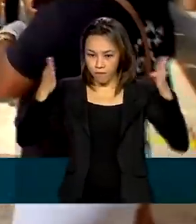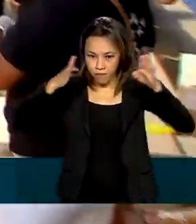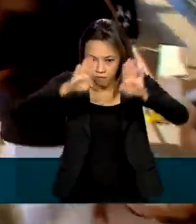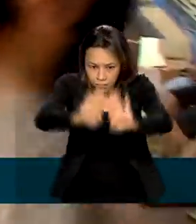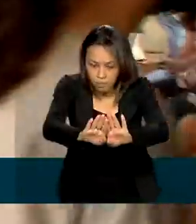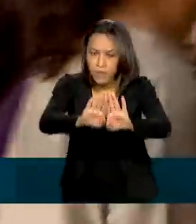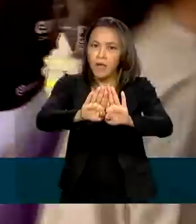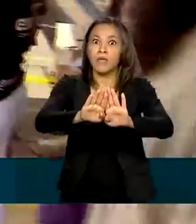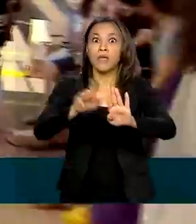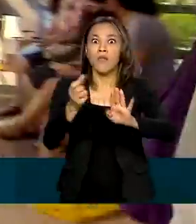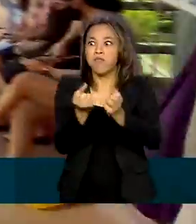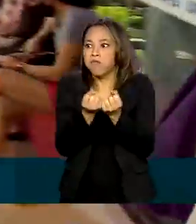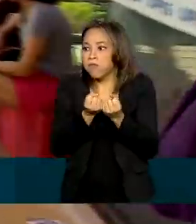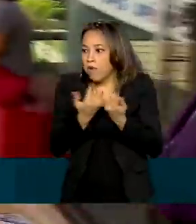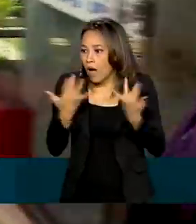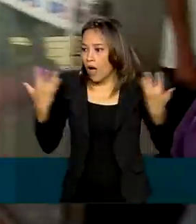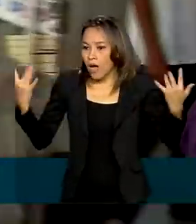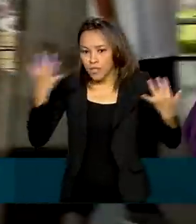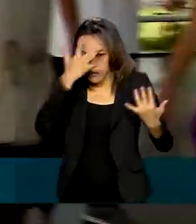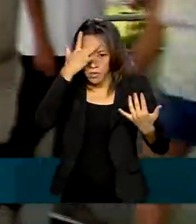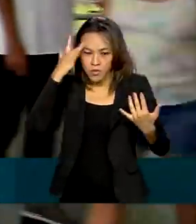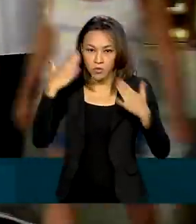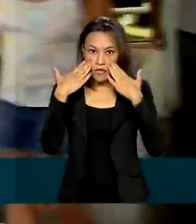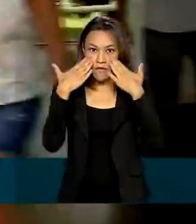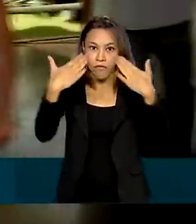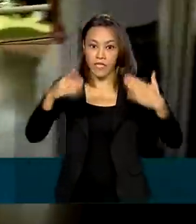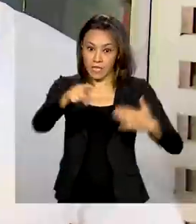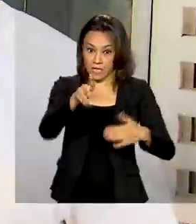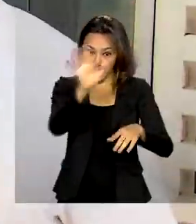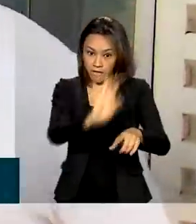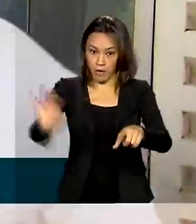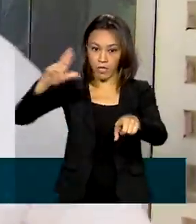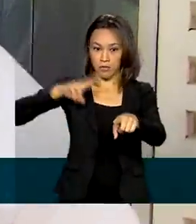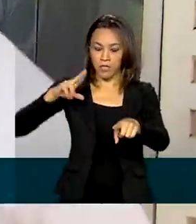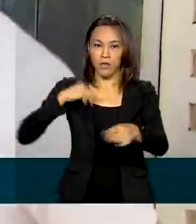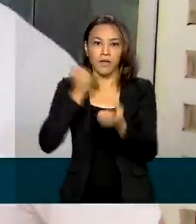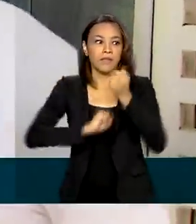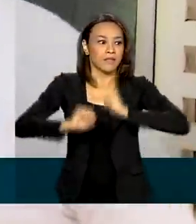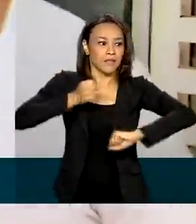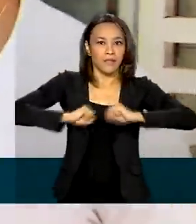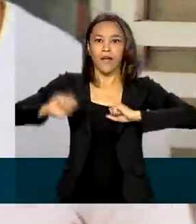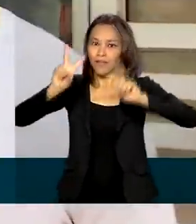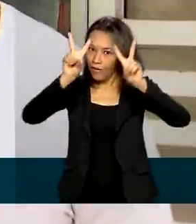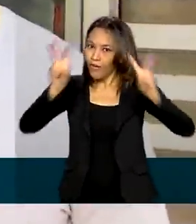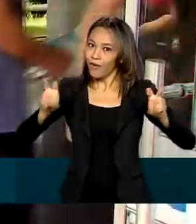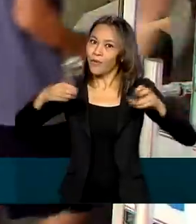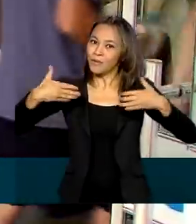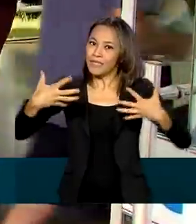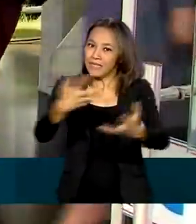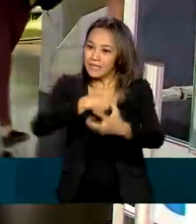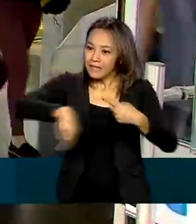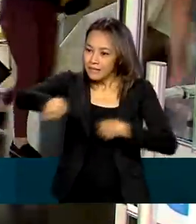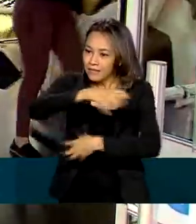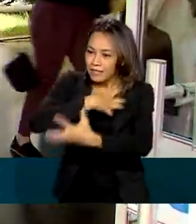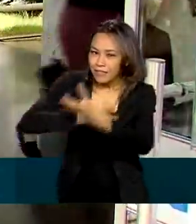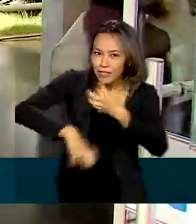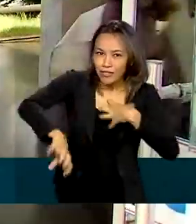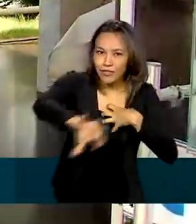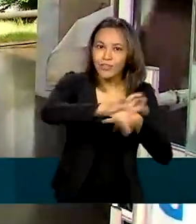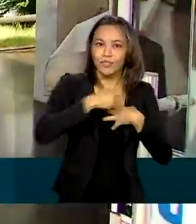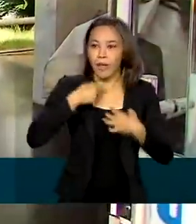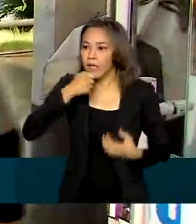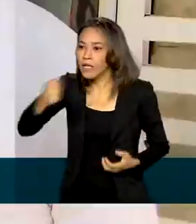havia bastante gente em frente a esta faculdade particular. A ansiedade foi o sentimento em comum entre os candidatos